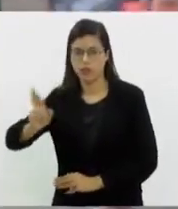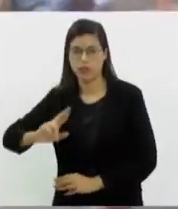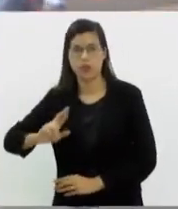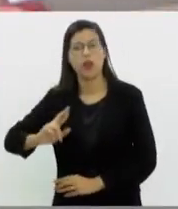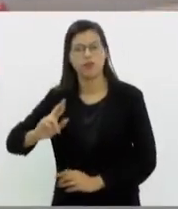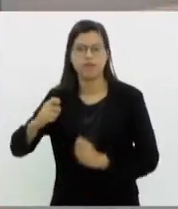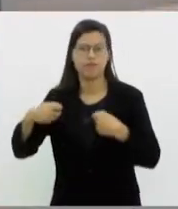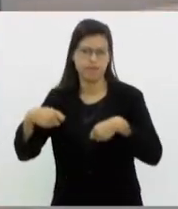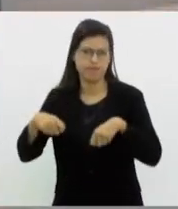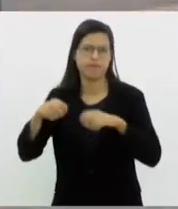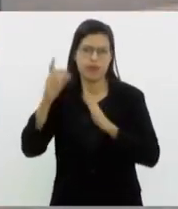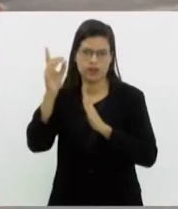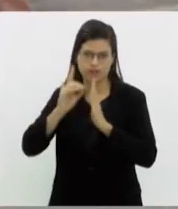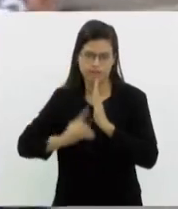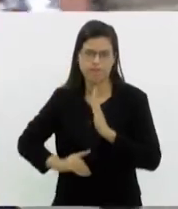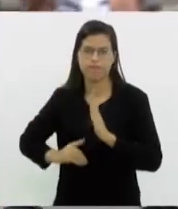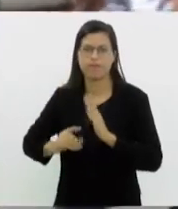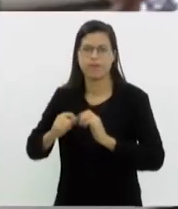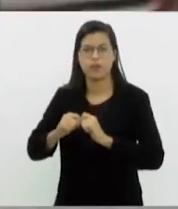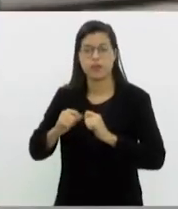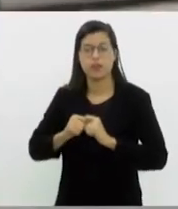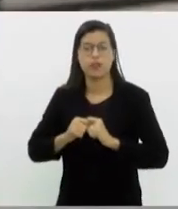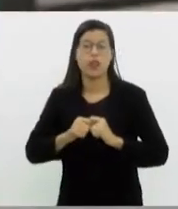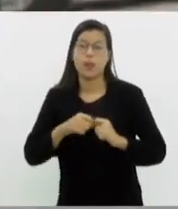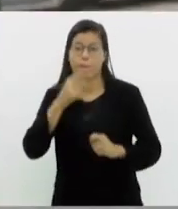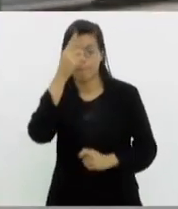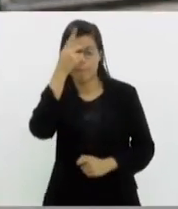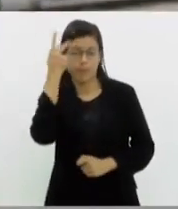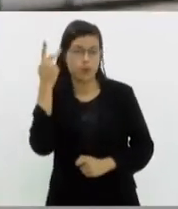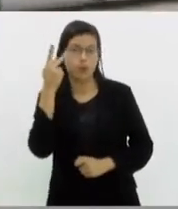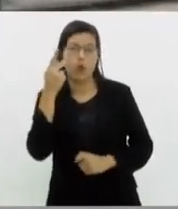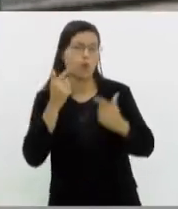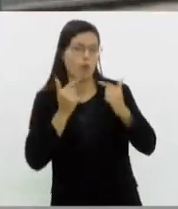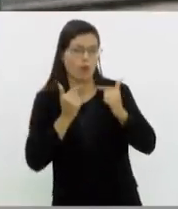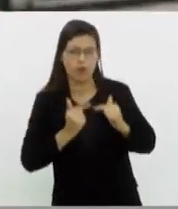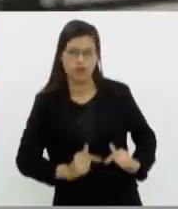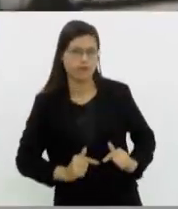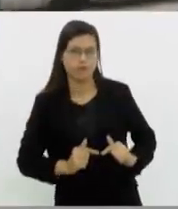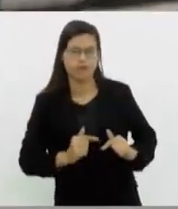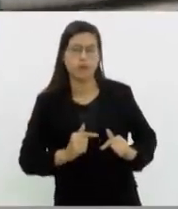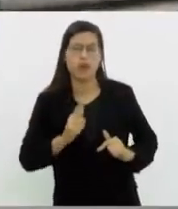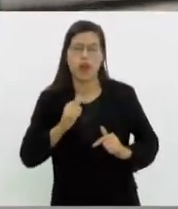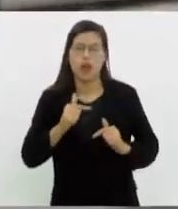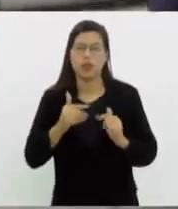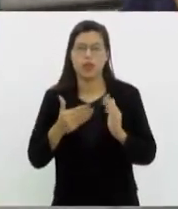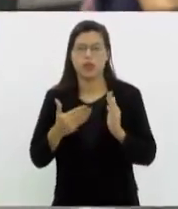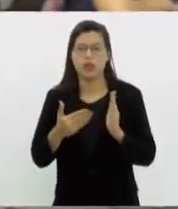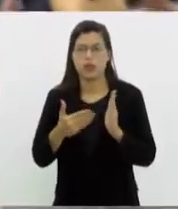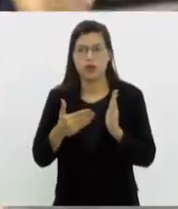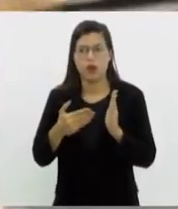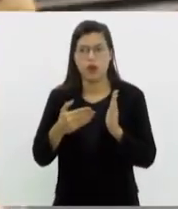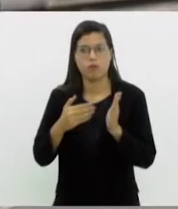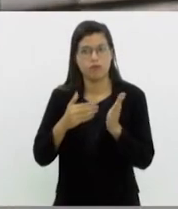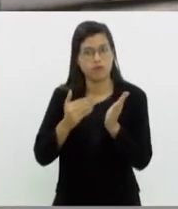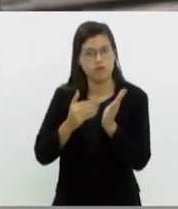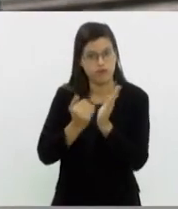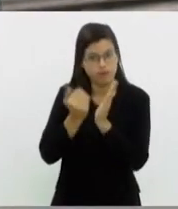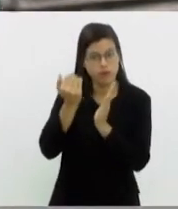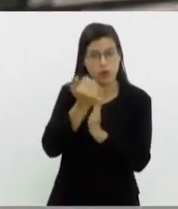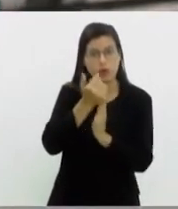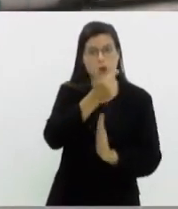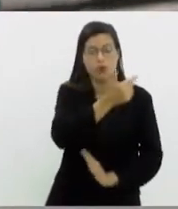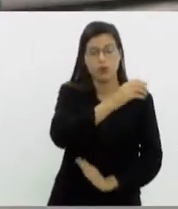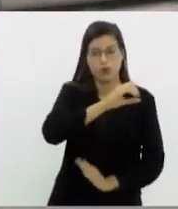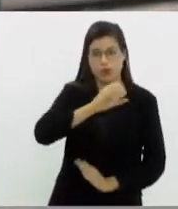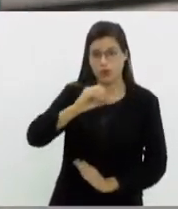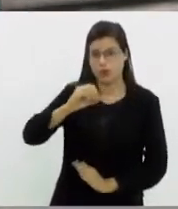valor. Rendimentos isentos, que a obrigação de declaração era a partir de R$ 40 mil, a receita sobe para R 200 mil.